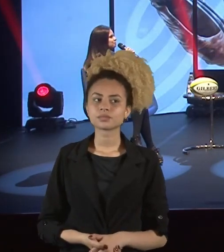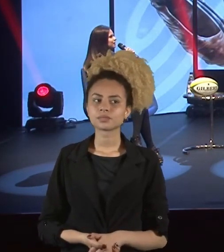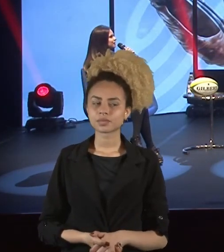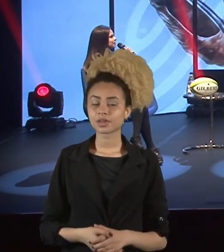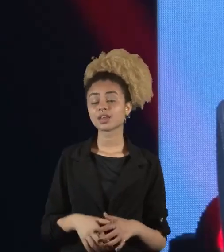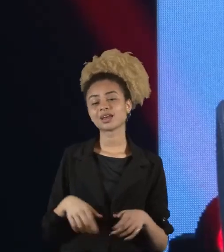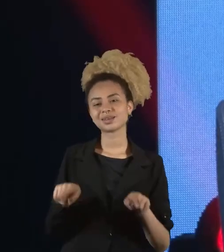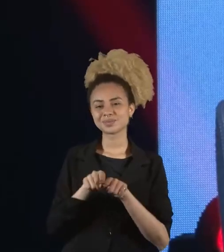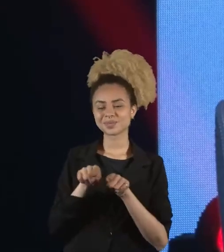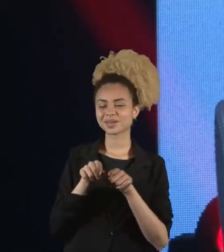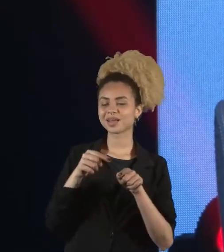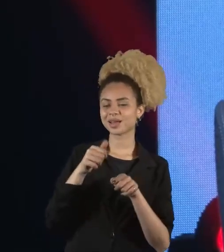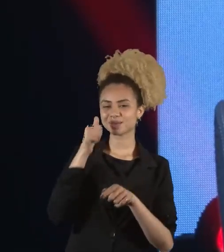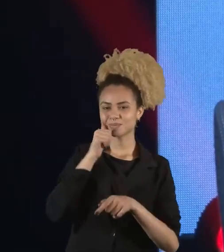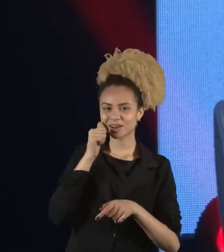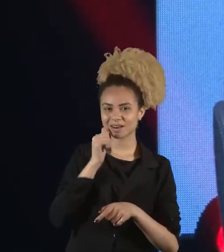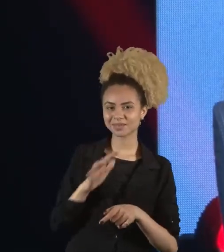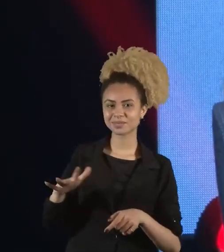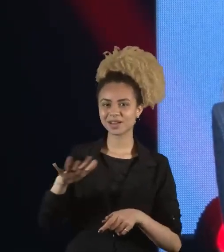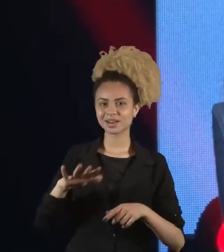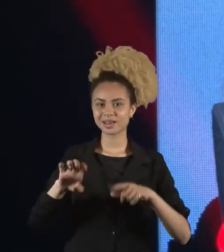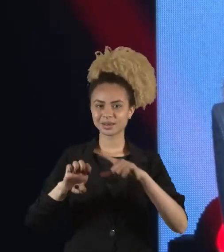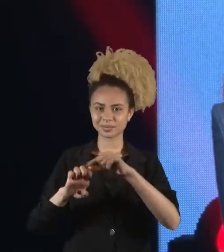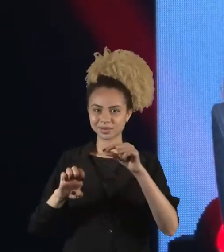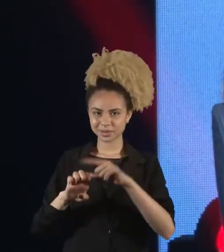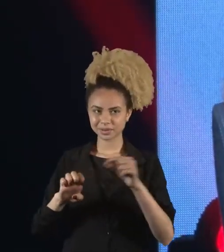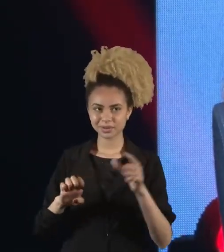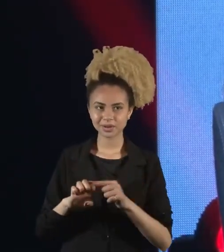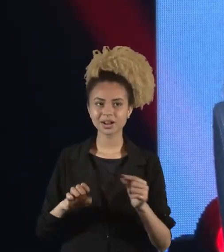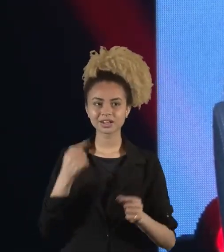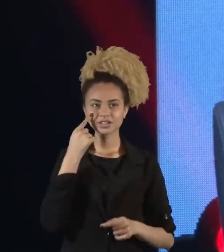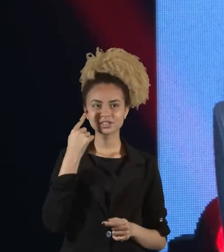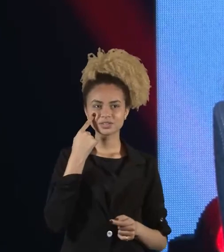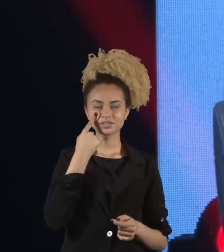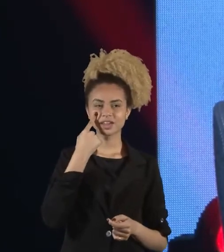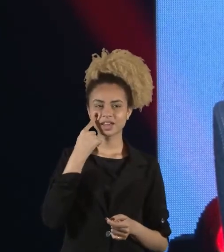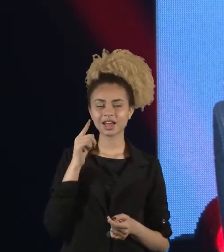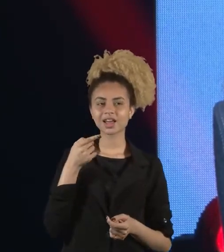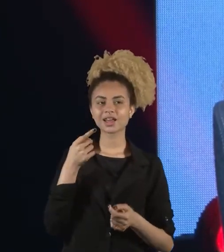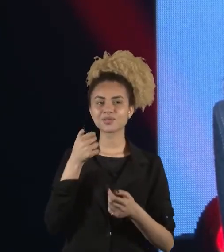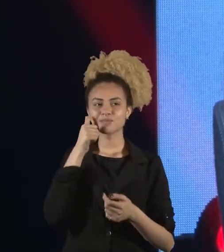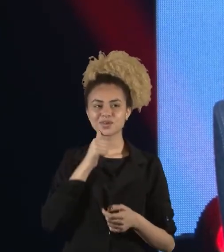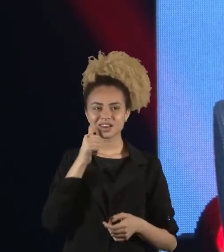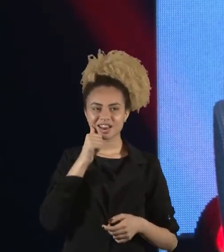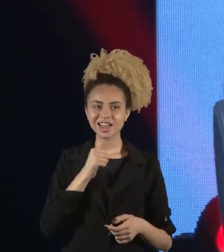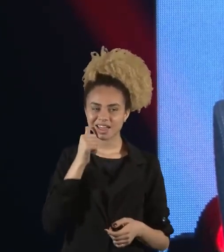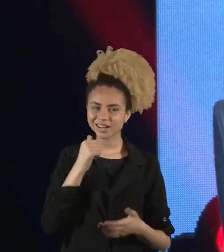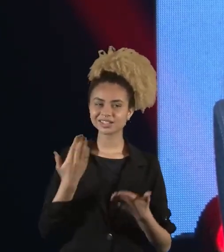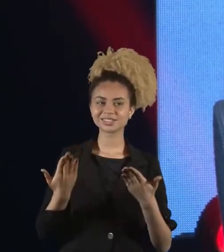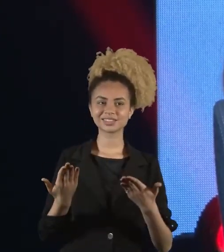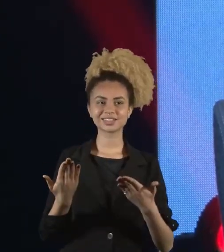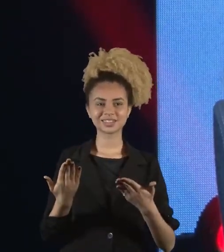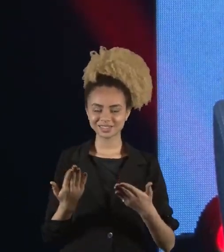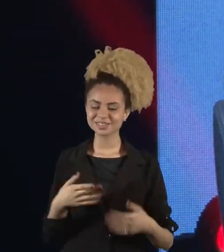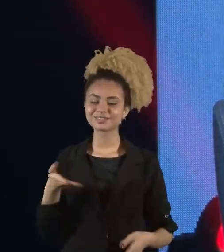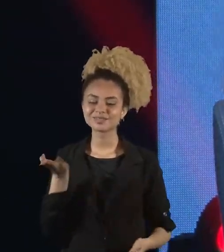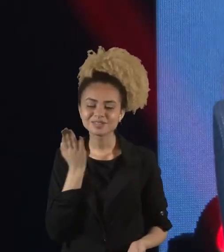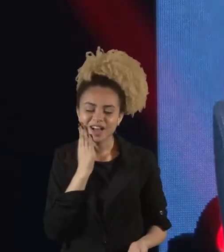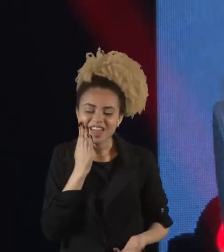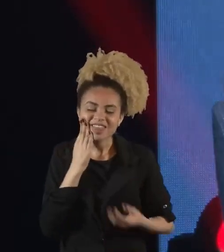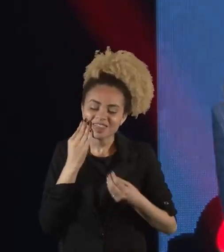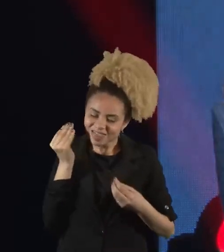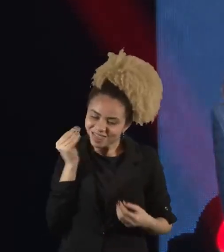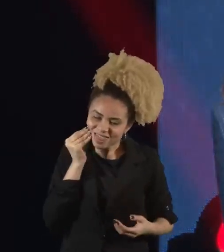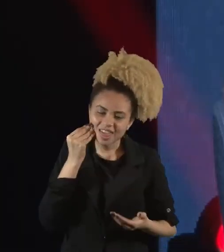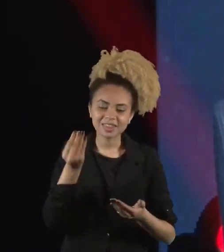ambiente empreendedor. Então, quando a gente olha a casa como a Sheila, inspira muito da gente ver mulheres indo dar a cara a tapa em um